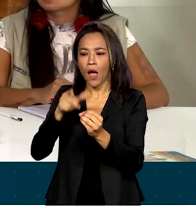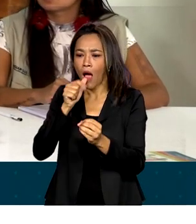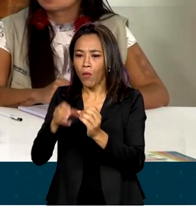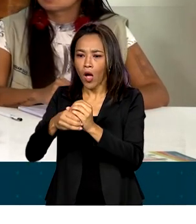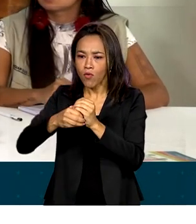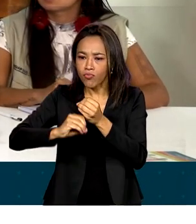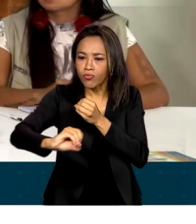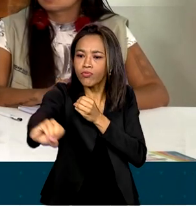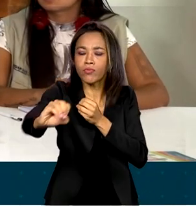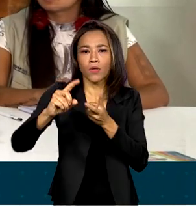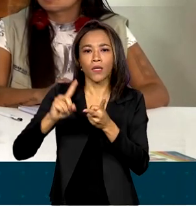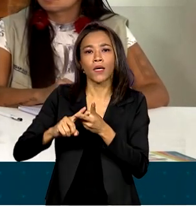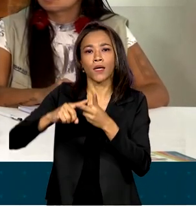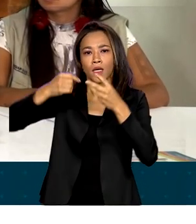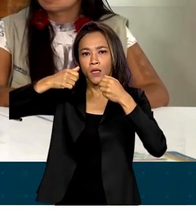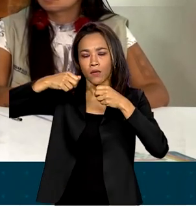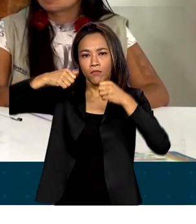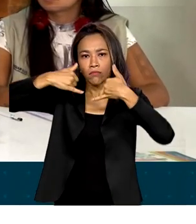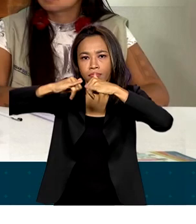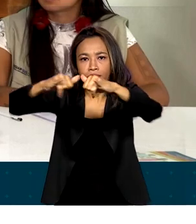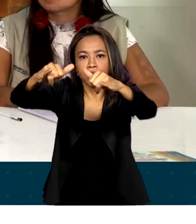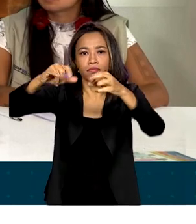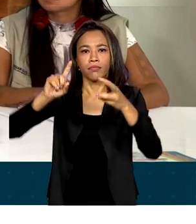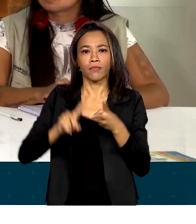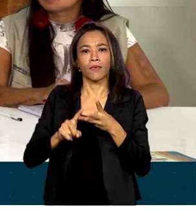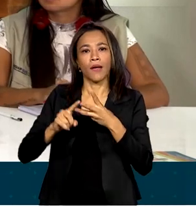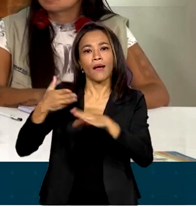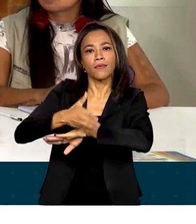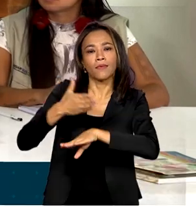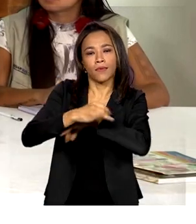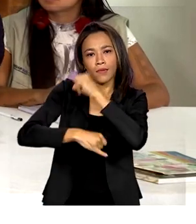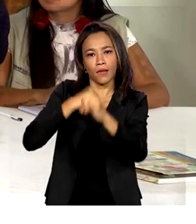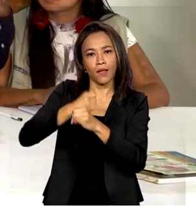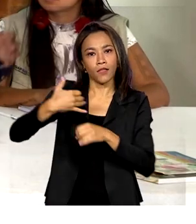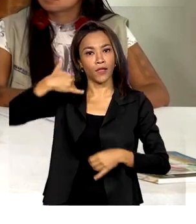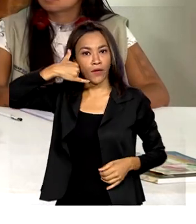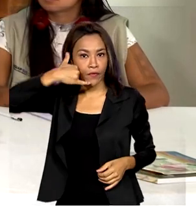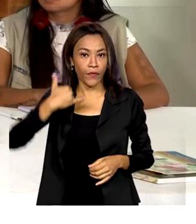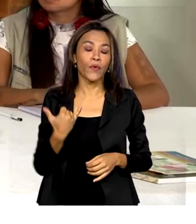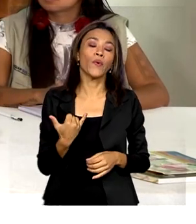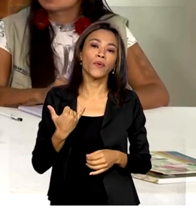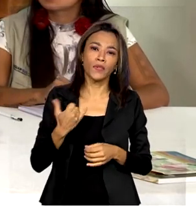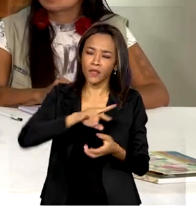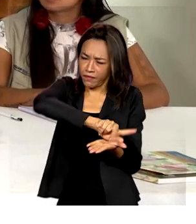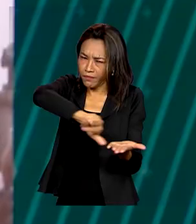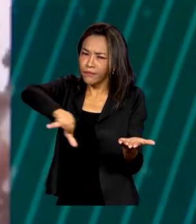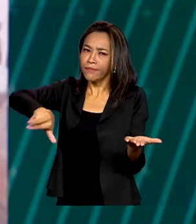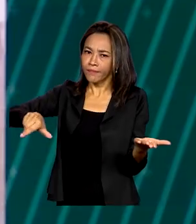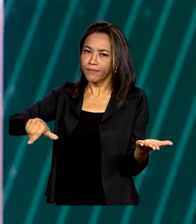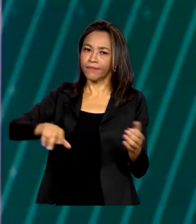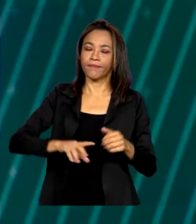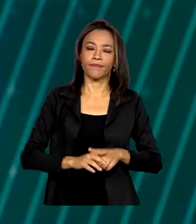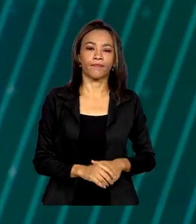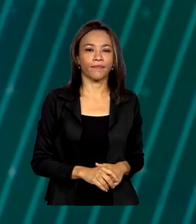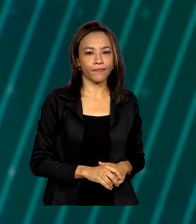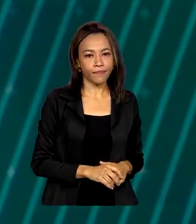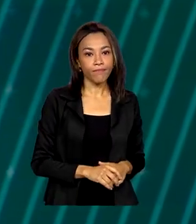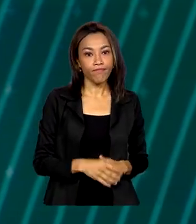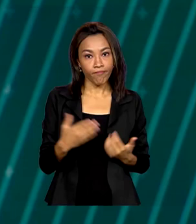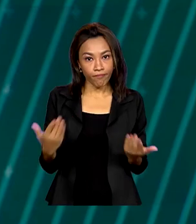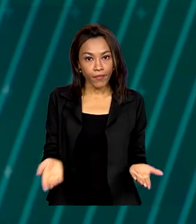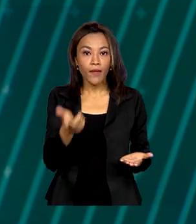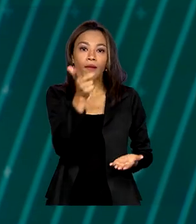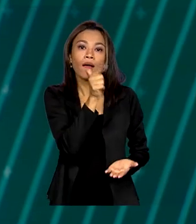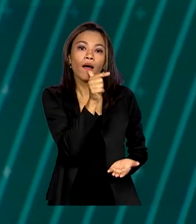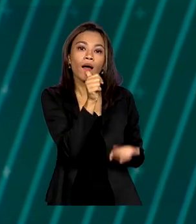de energia elétrica, de acesso à internet, de telefone e de melhorias nas suas condições físicas. E água